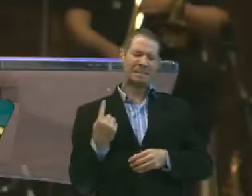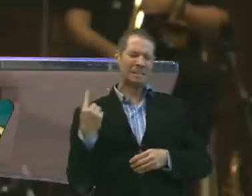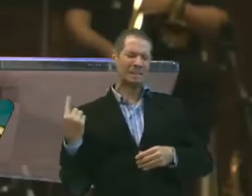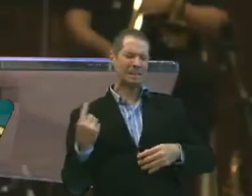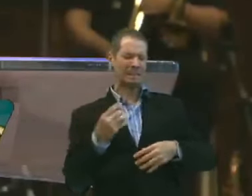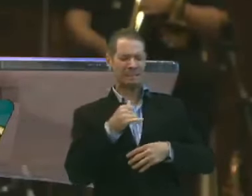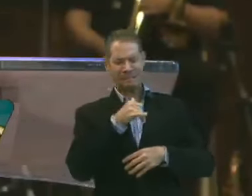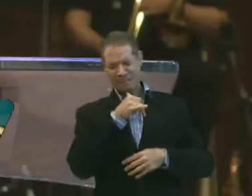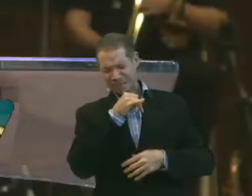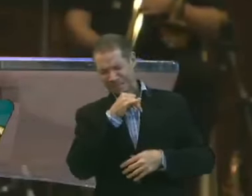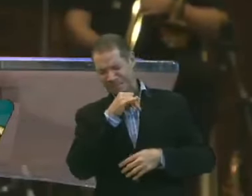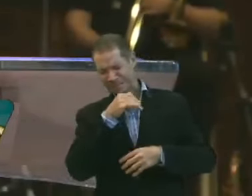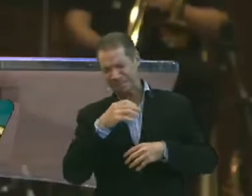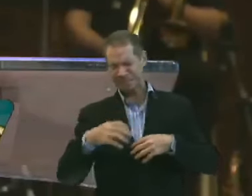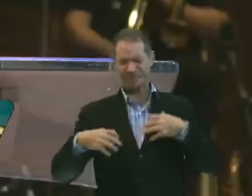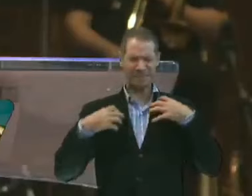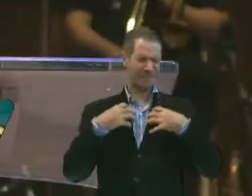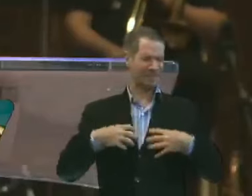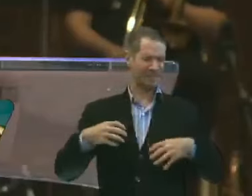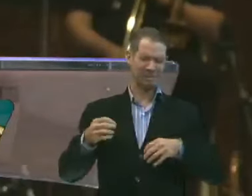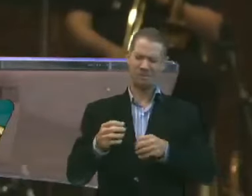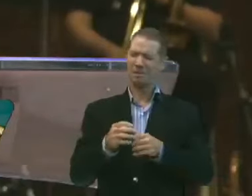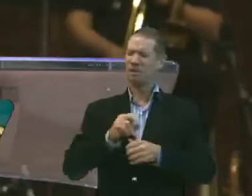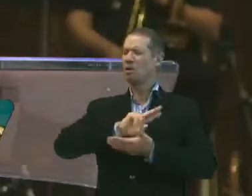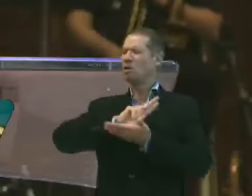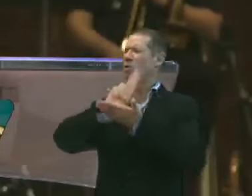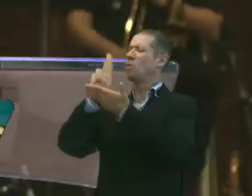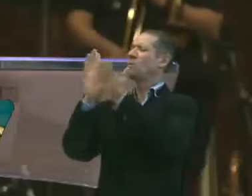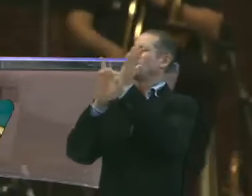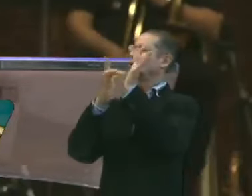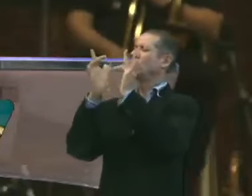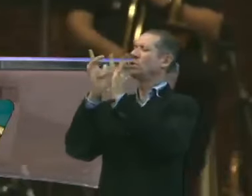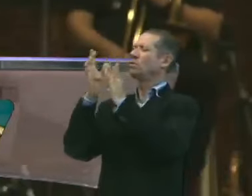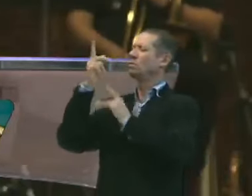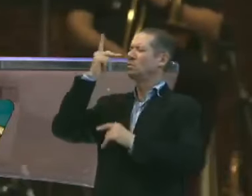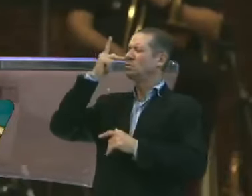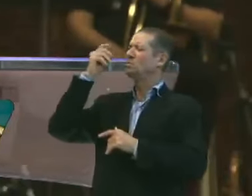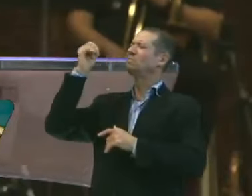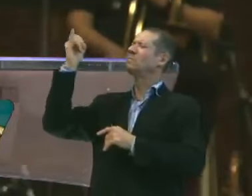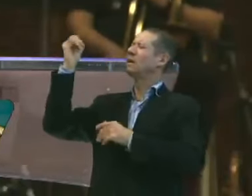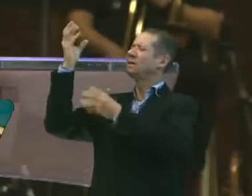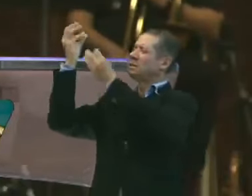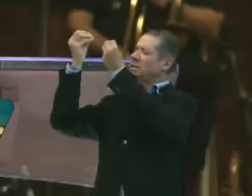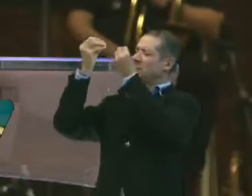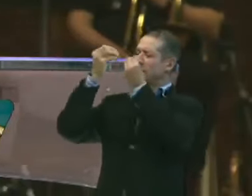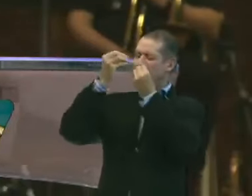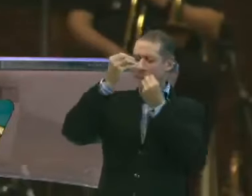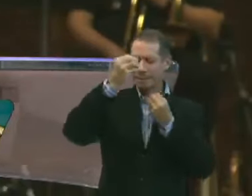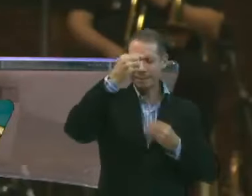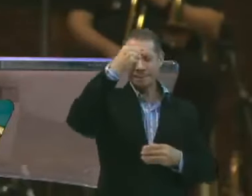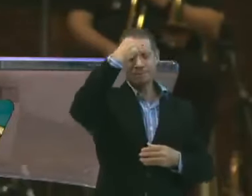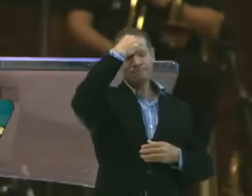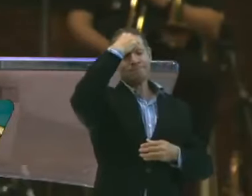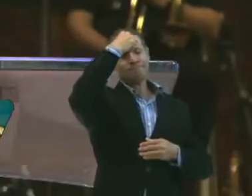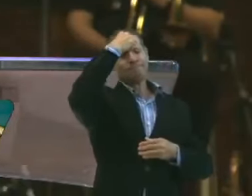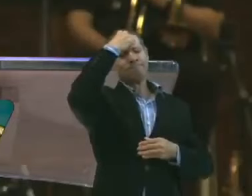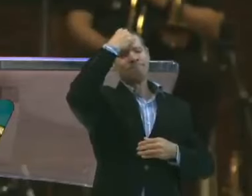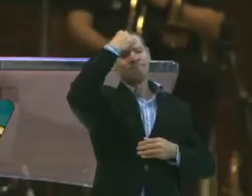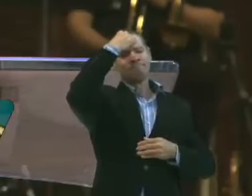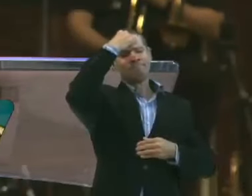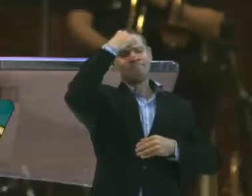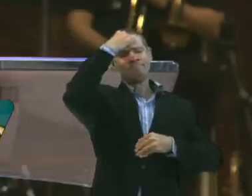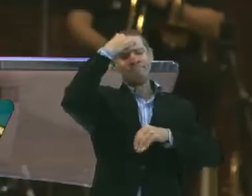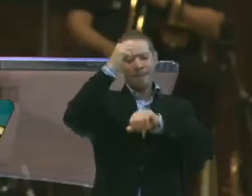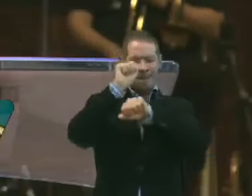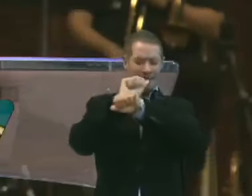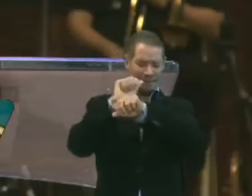Entristecidos. Angustiados. Pai. nome de Jesus. Traz-nos a memória. Aquilo que nos dá